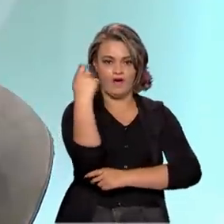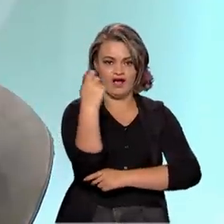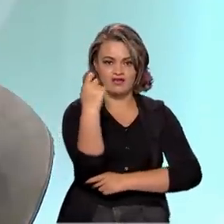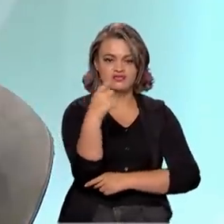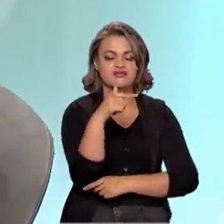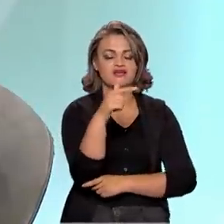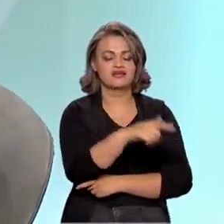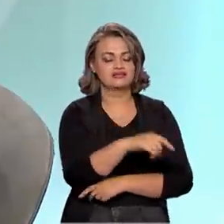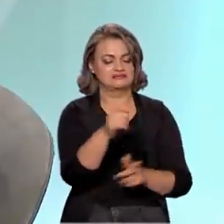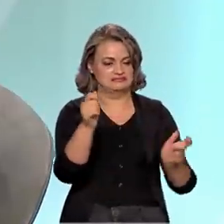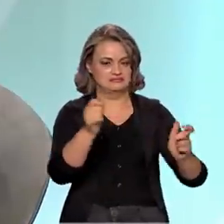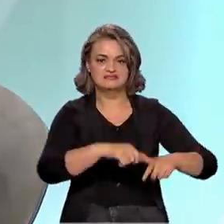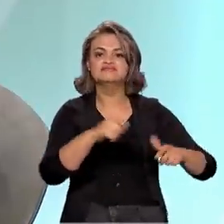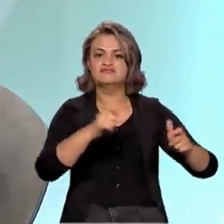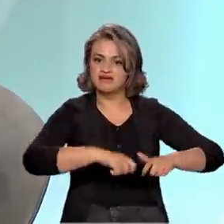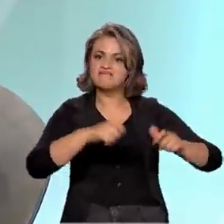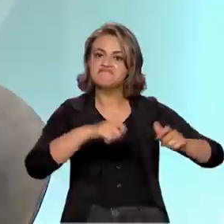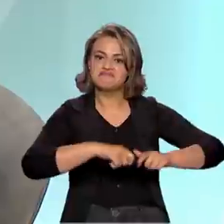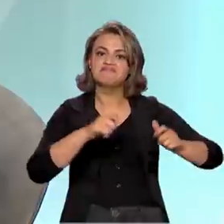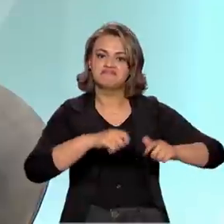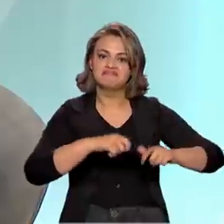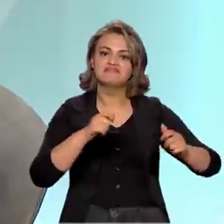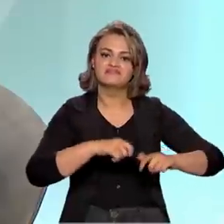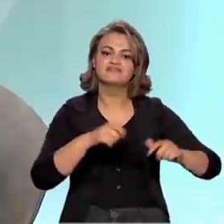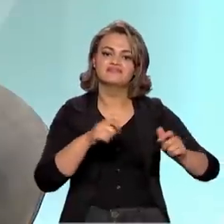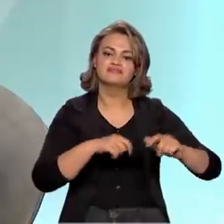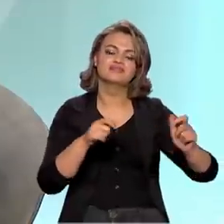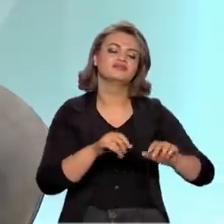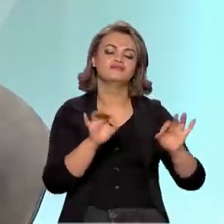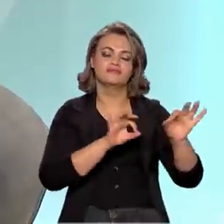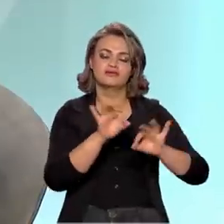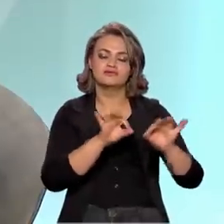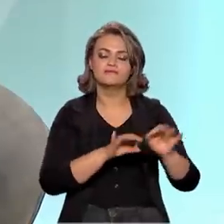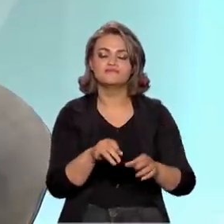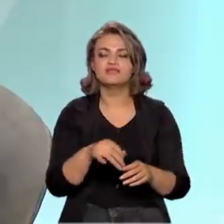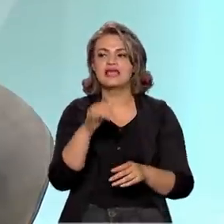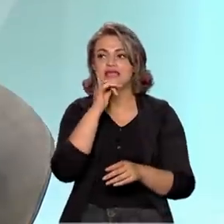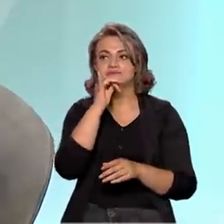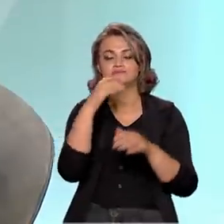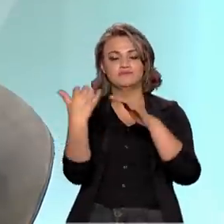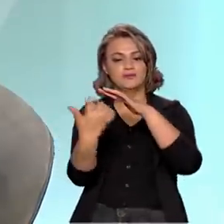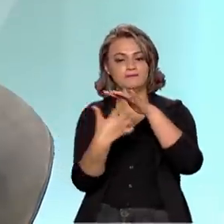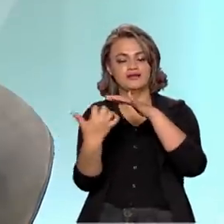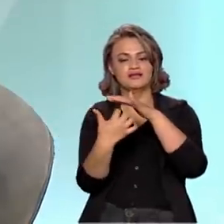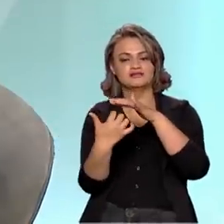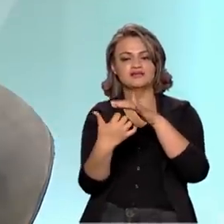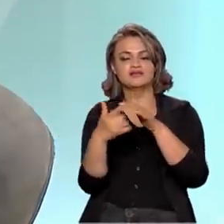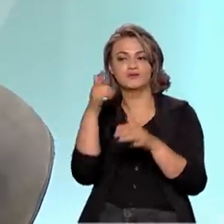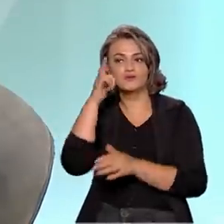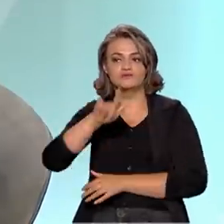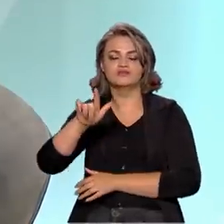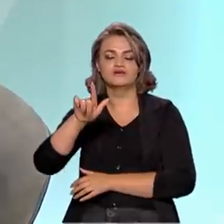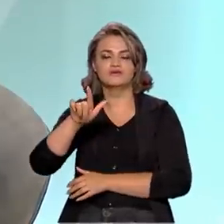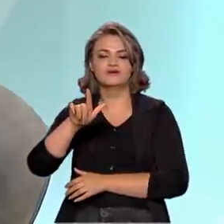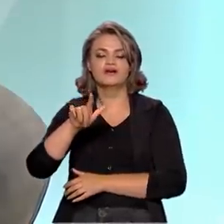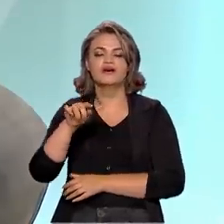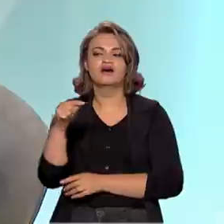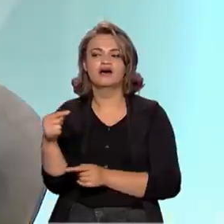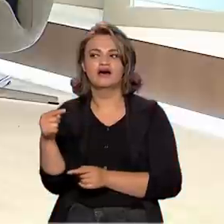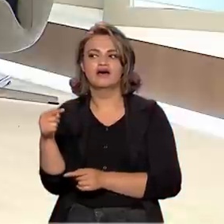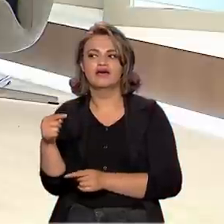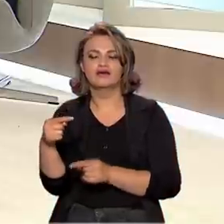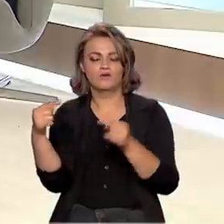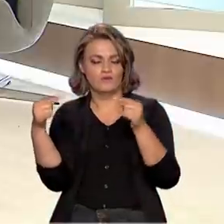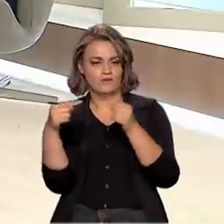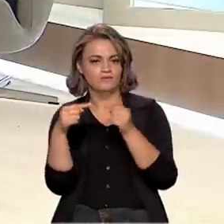capaz de fazer isso. Inclusive, uma das empresas que venceu lá também é ligada à